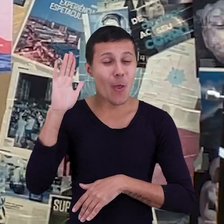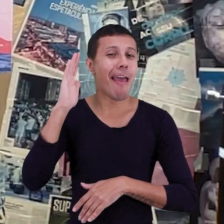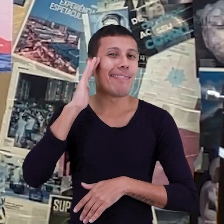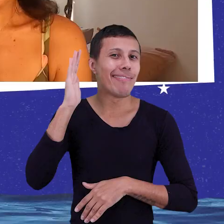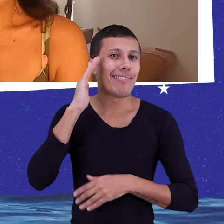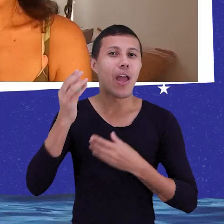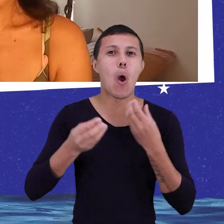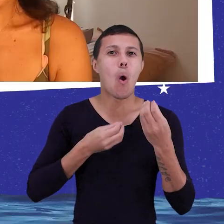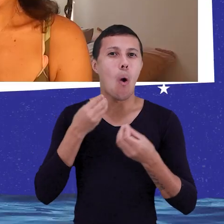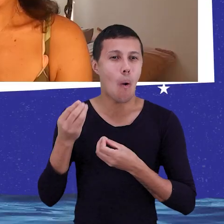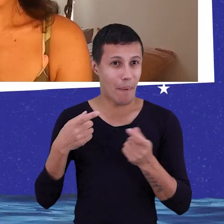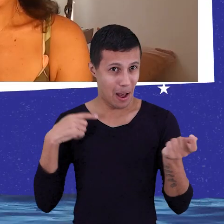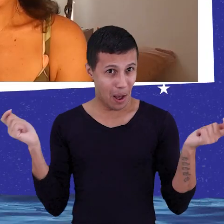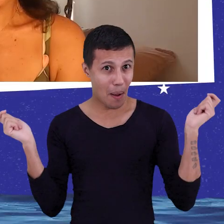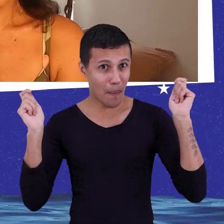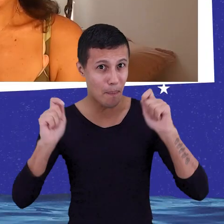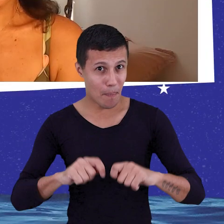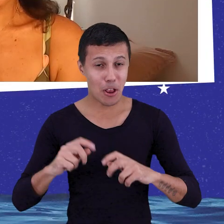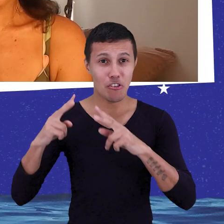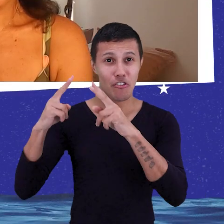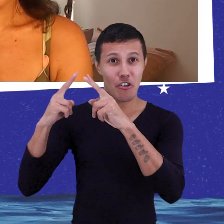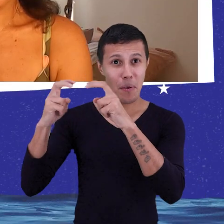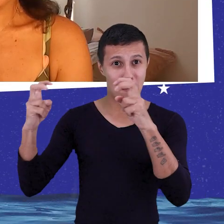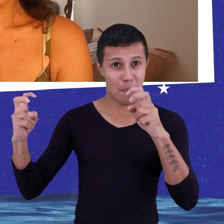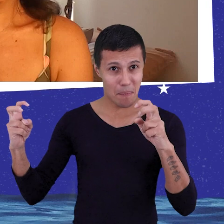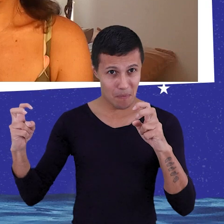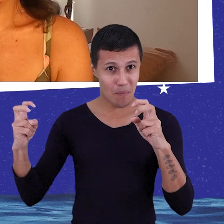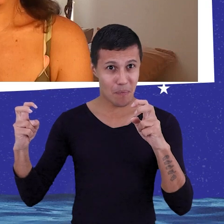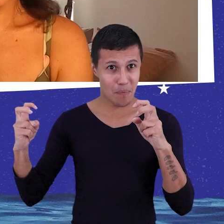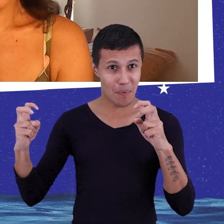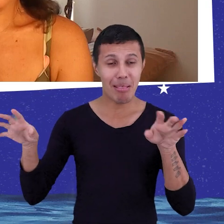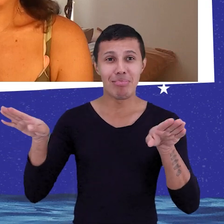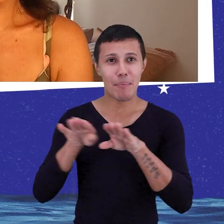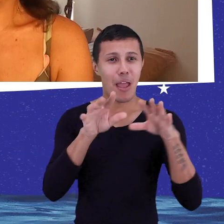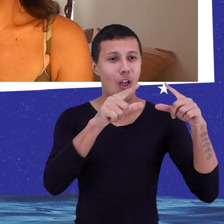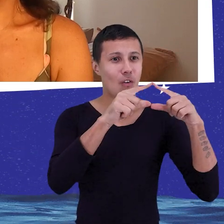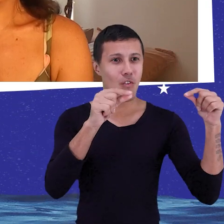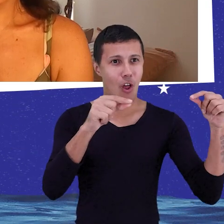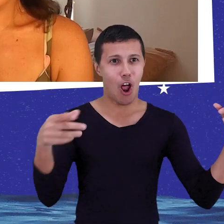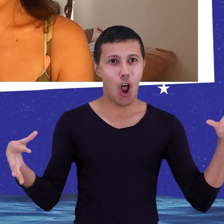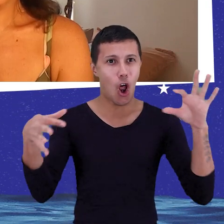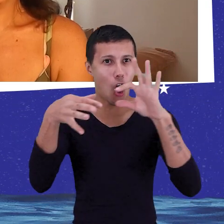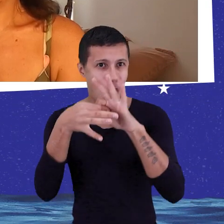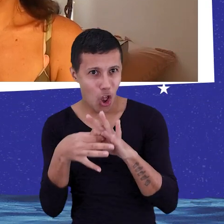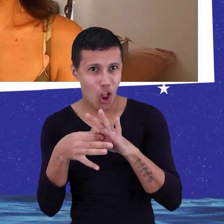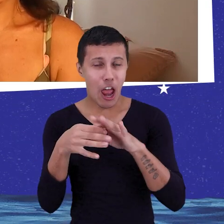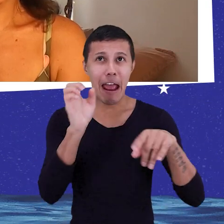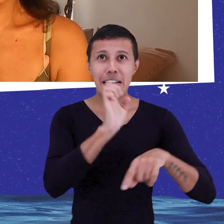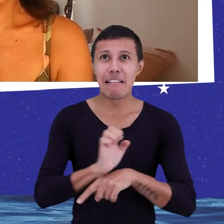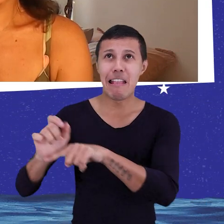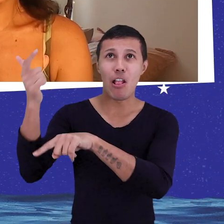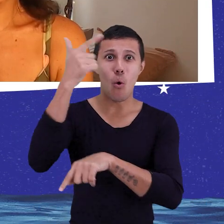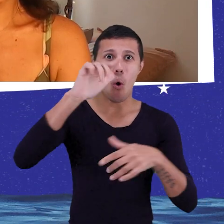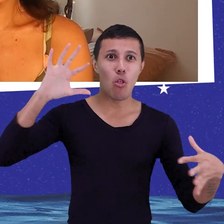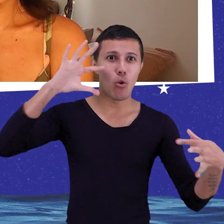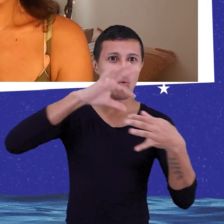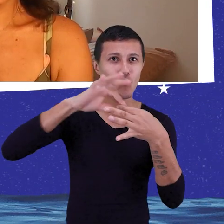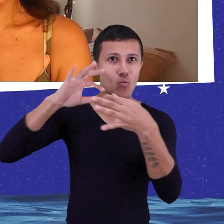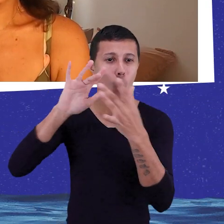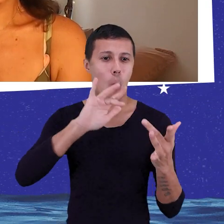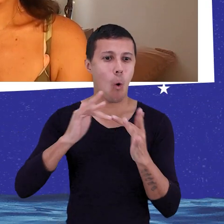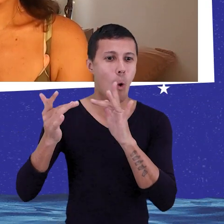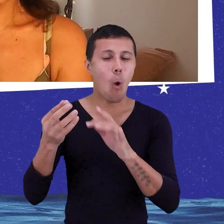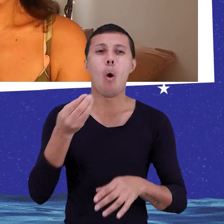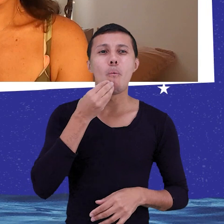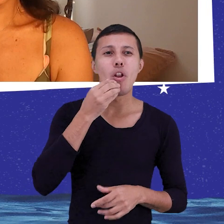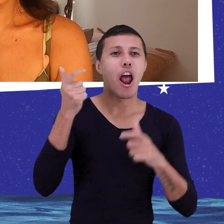entender que elas podem ser de Brasília e estar em Florianópolis, encontrar oportunidade em outros estados, e a gente está mostrando aqui quanta oportunidade